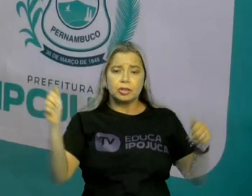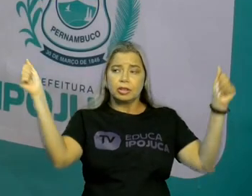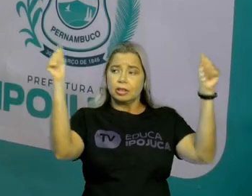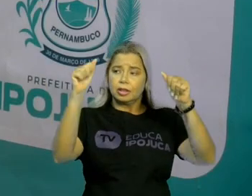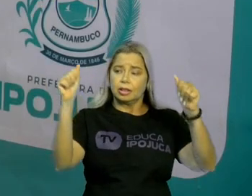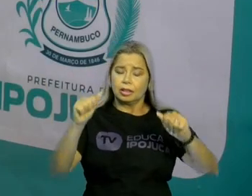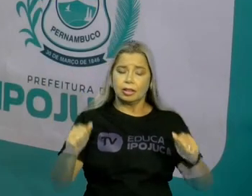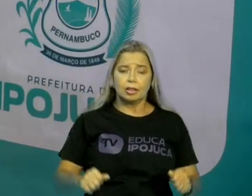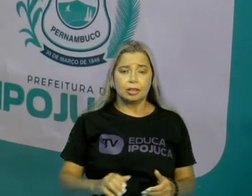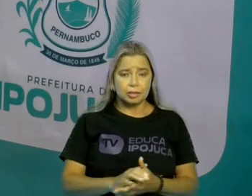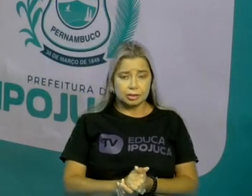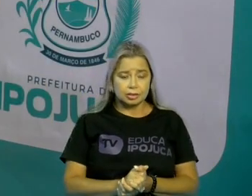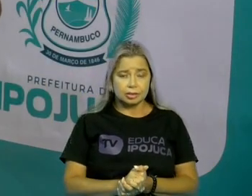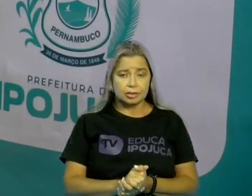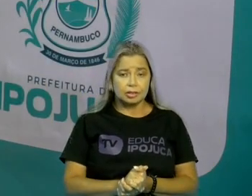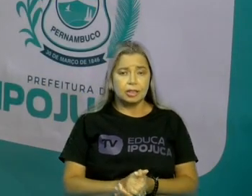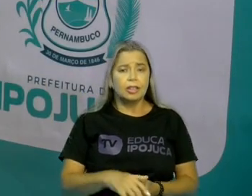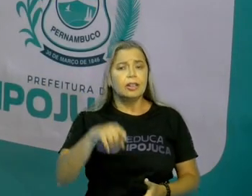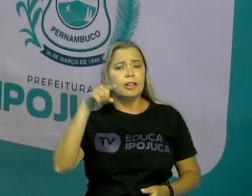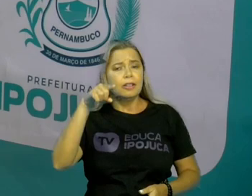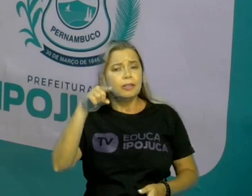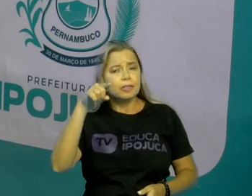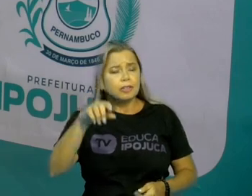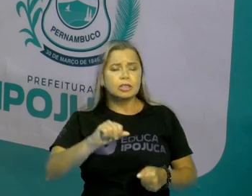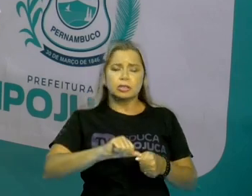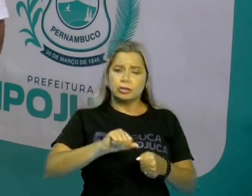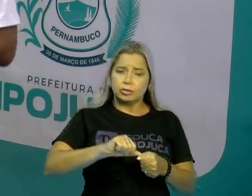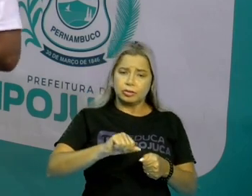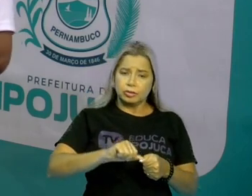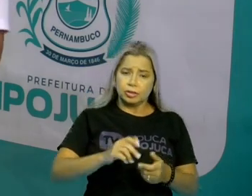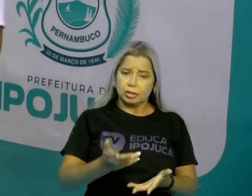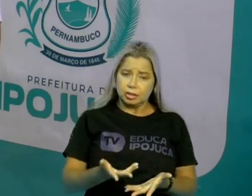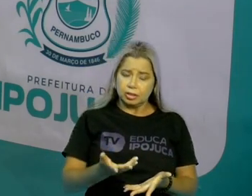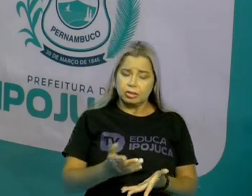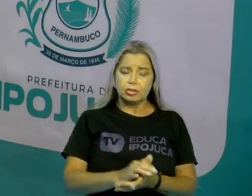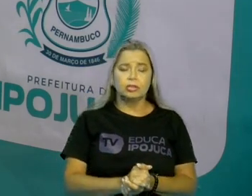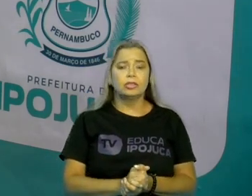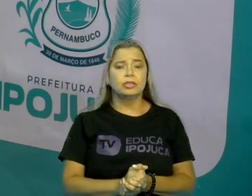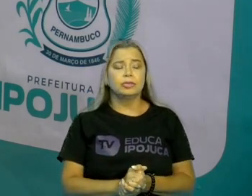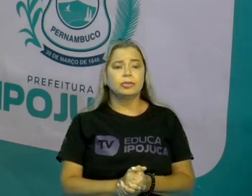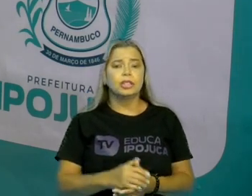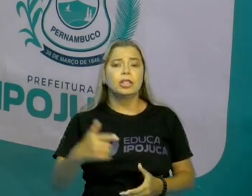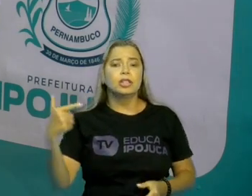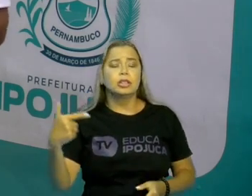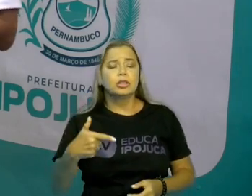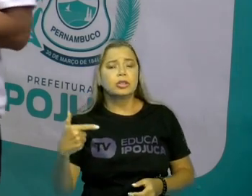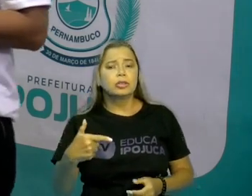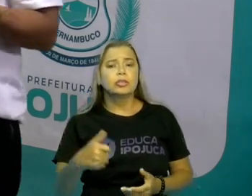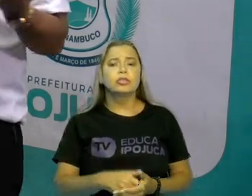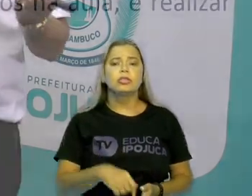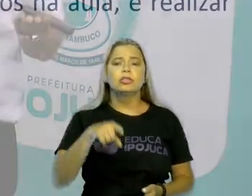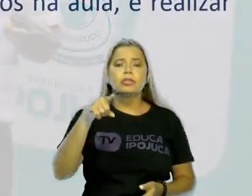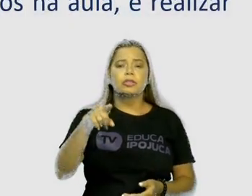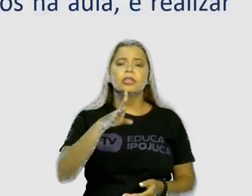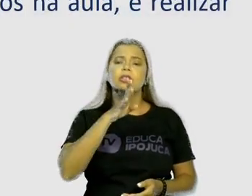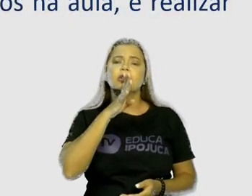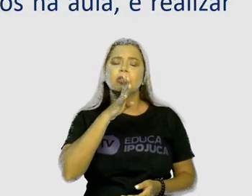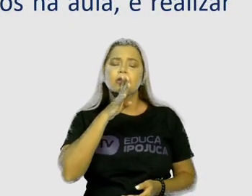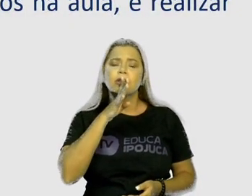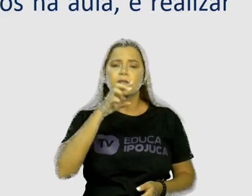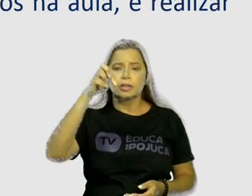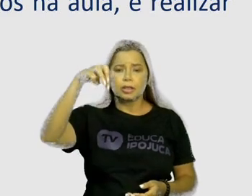tipo de arte visual, entendendo agora o que é arte visual? No dois, você conhece algum museu?